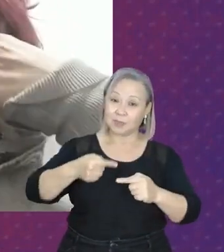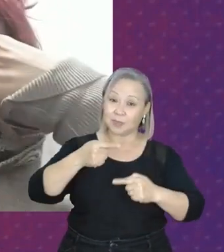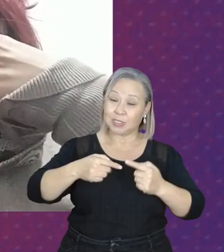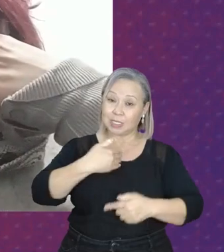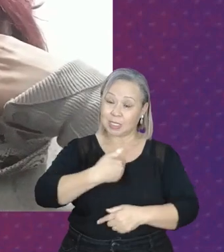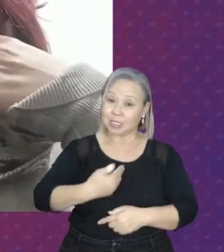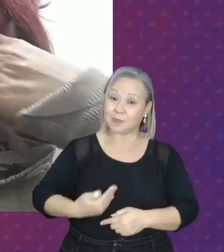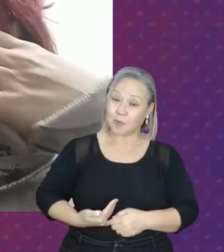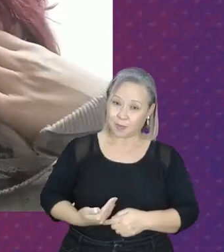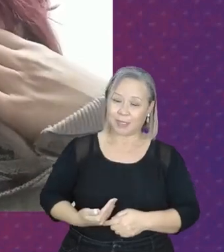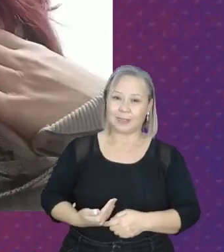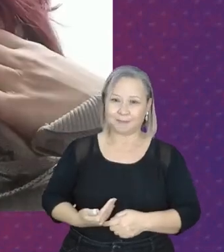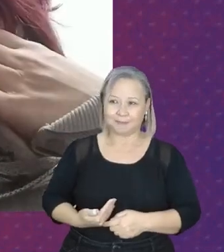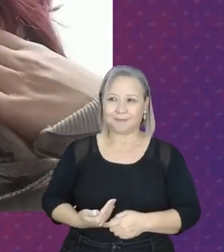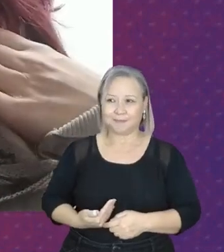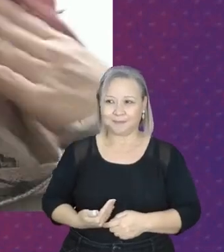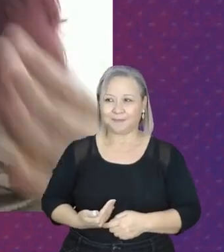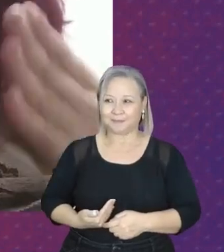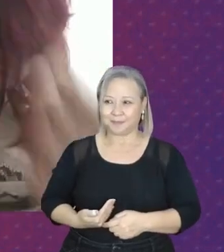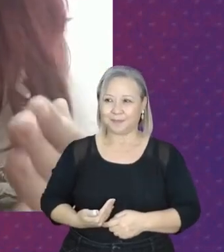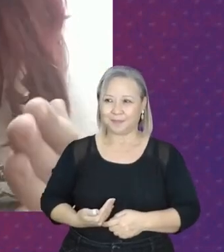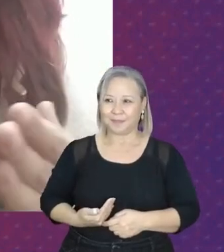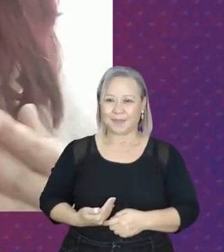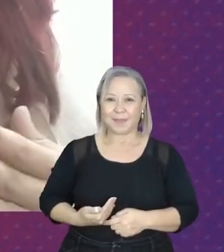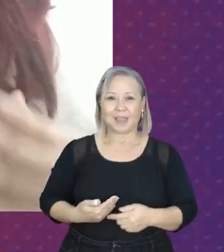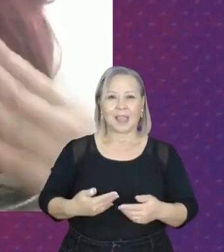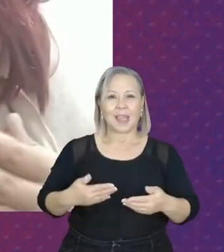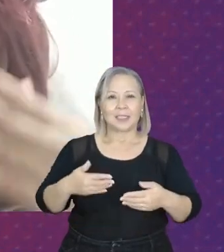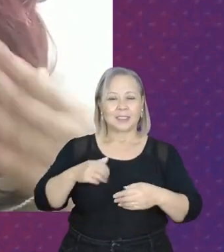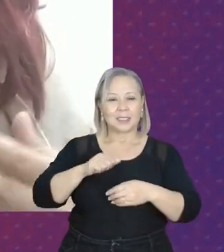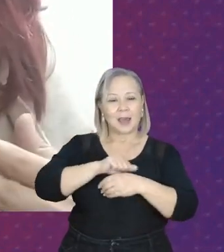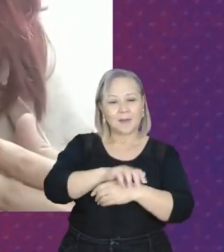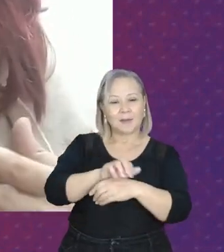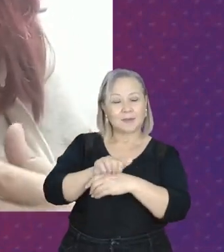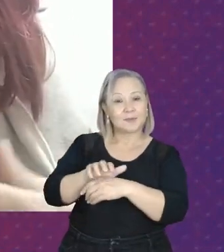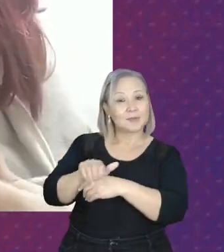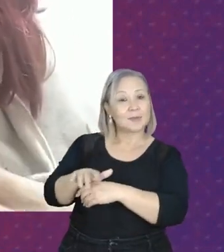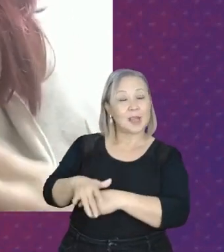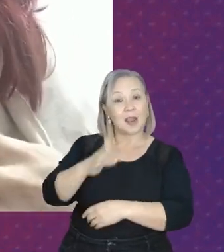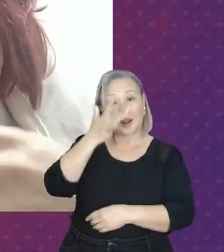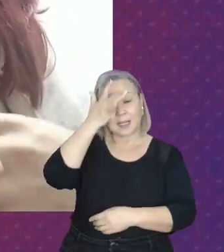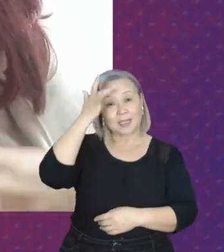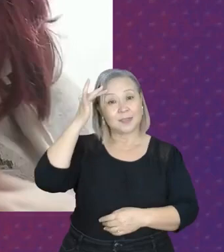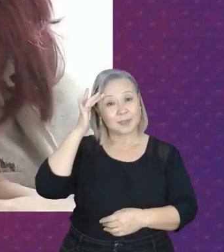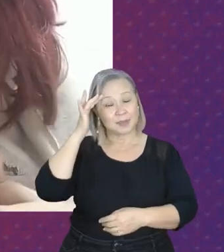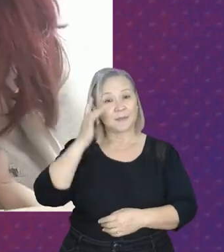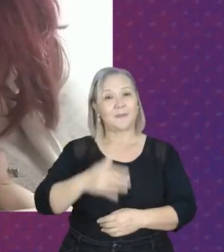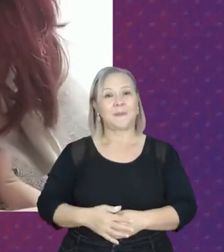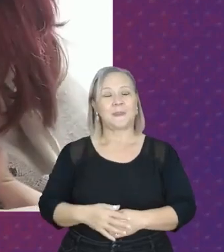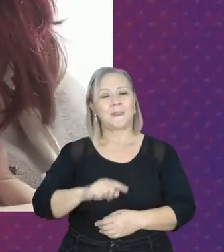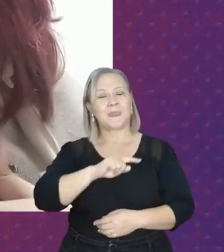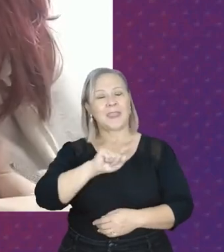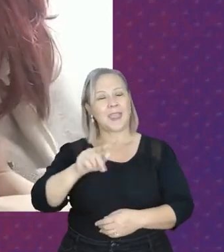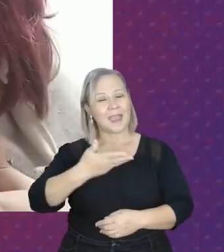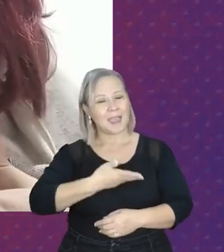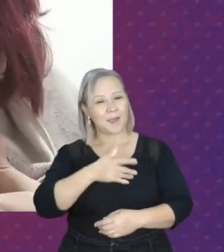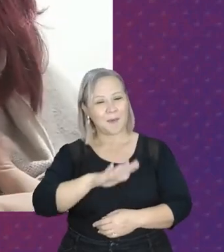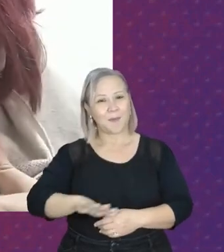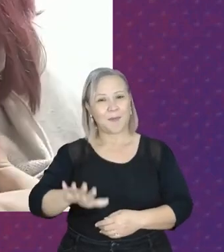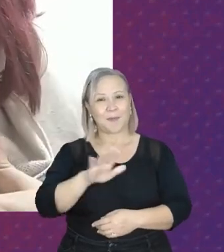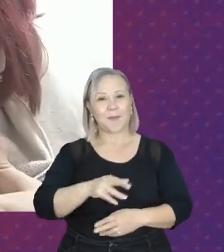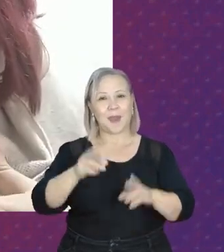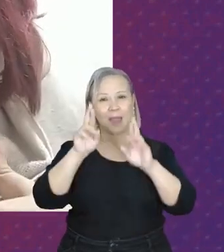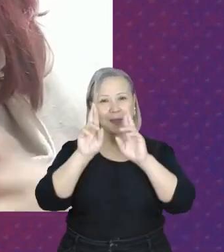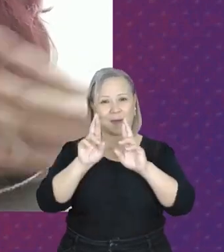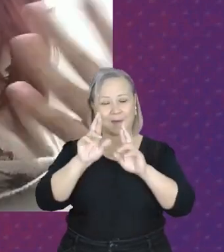canalizadas nas pessoas. É isso, companheiras. Espero que vocês